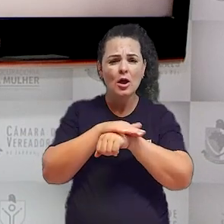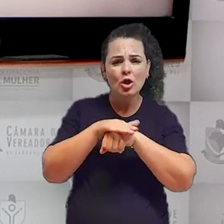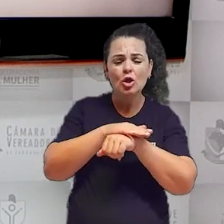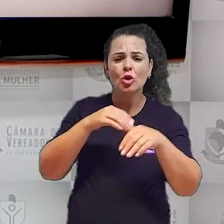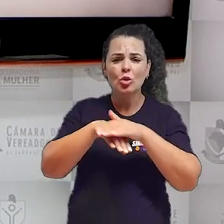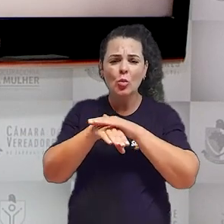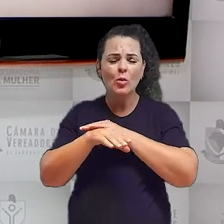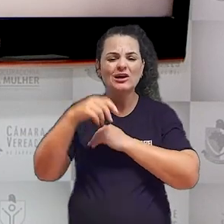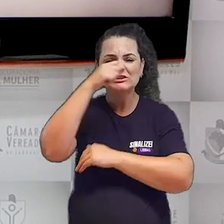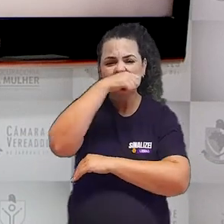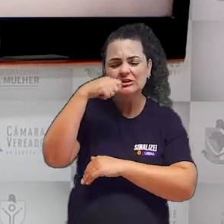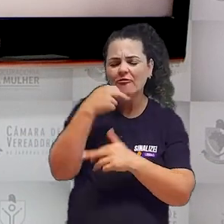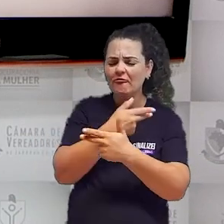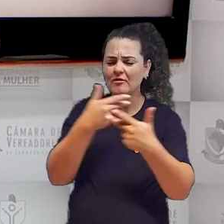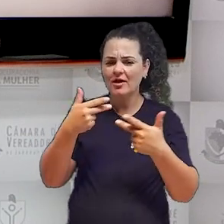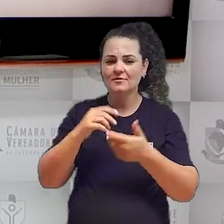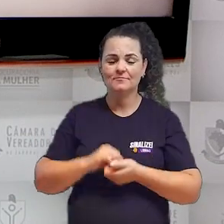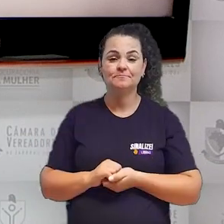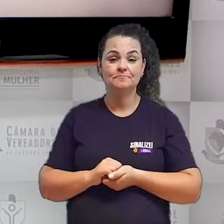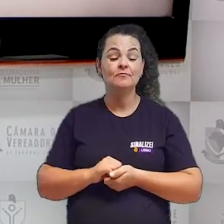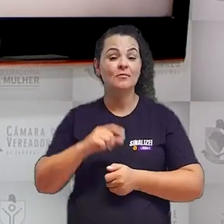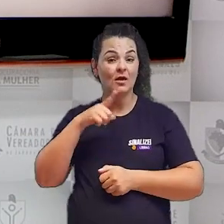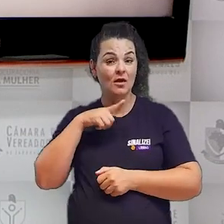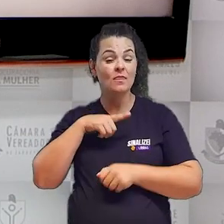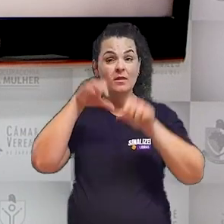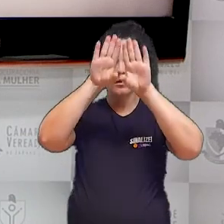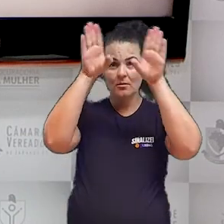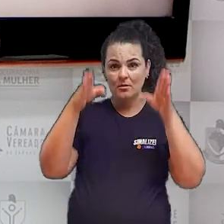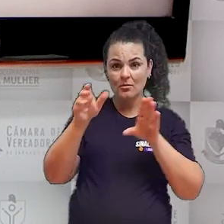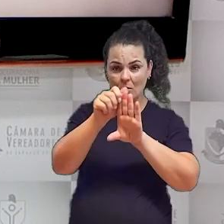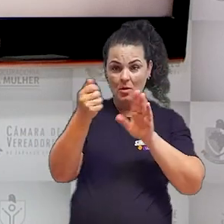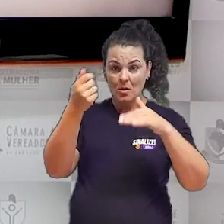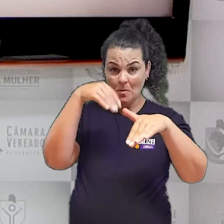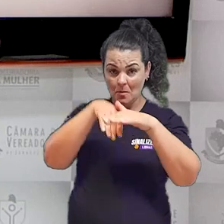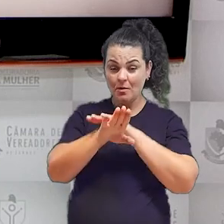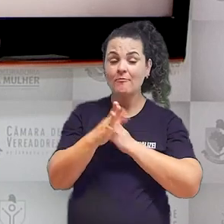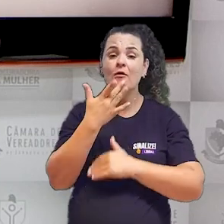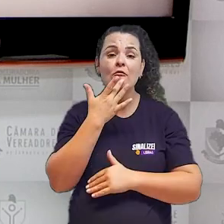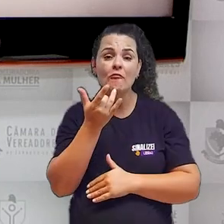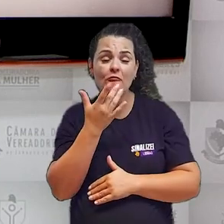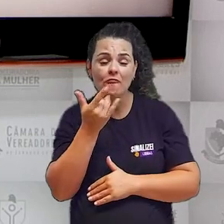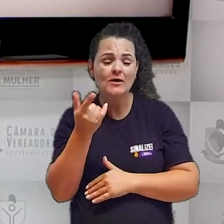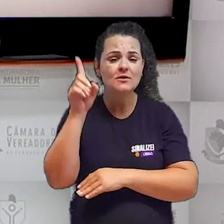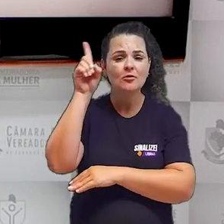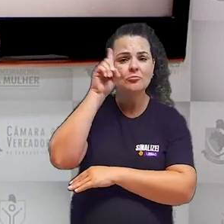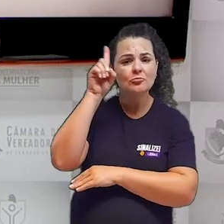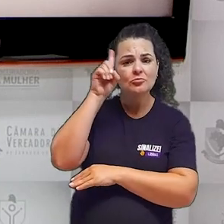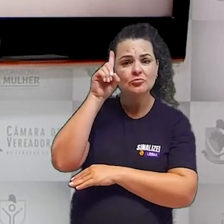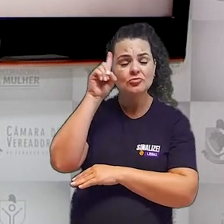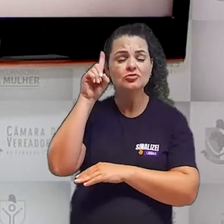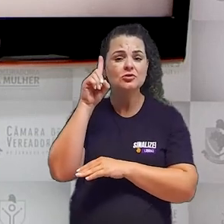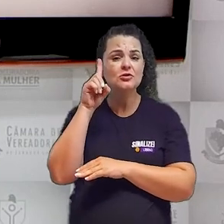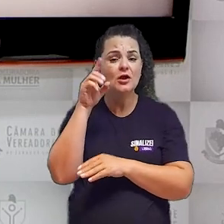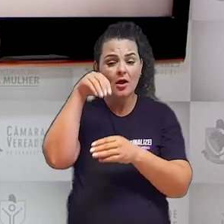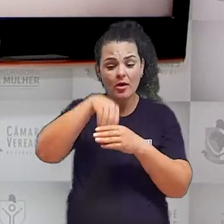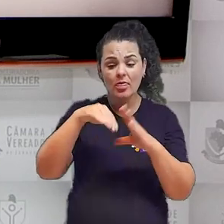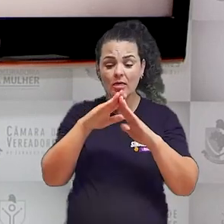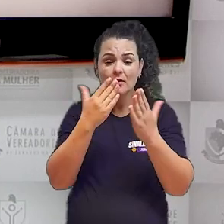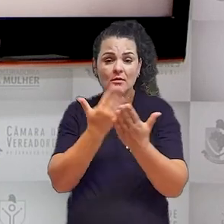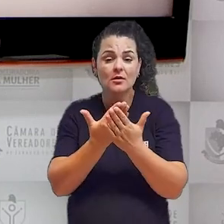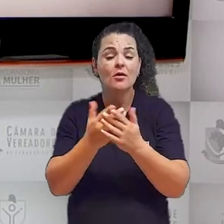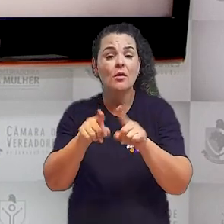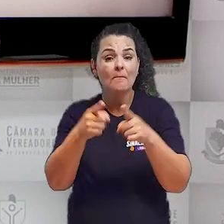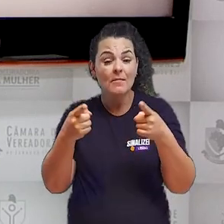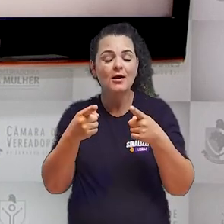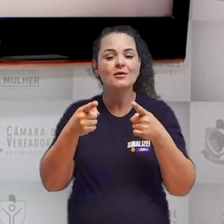pessoal, entre outros. A instalação de armários guarda-volumes não apenas facilitará a rotina escolar, mas também